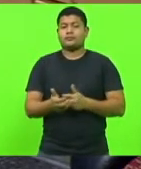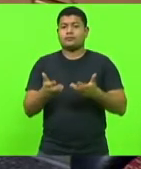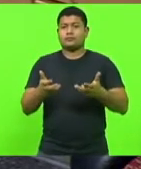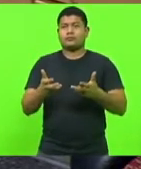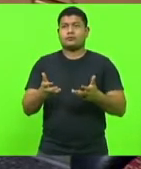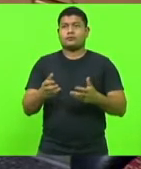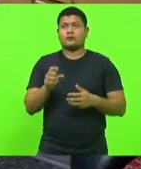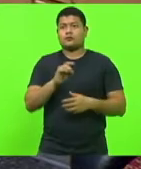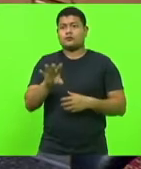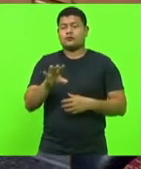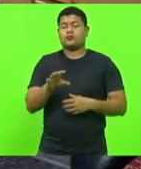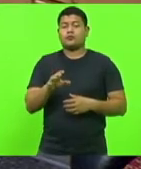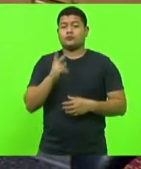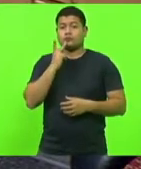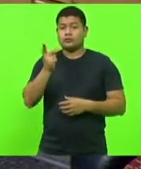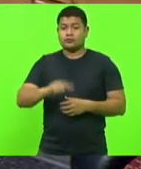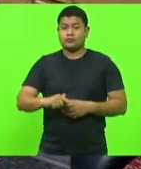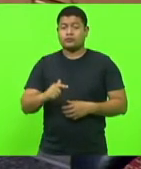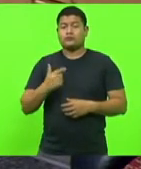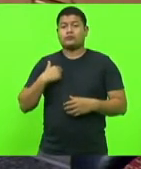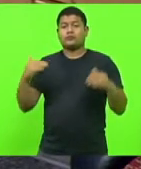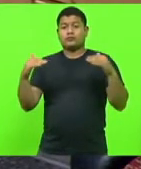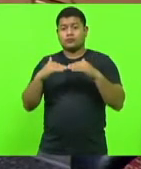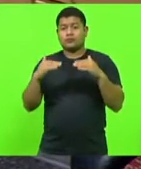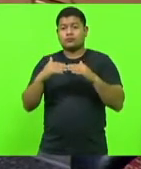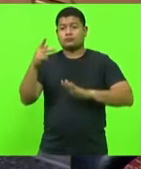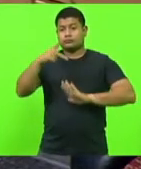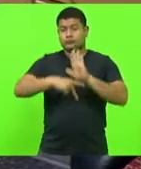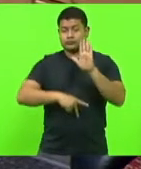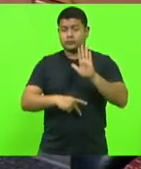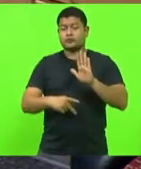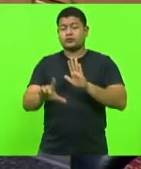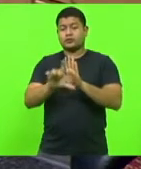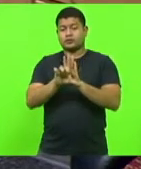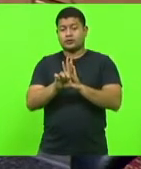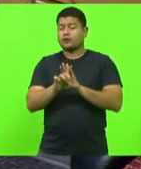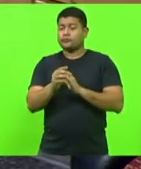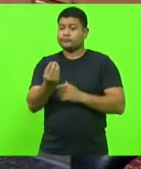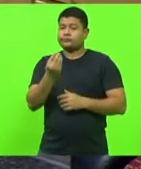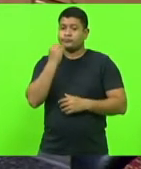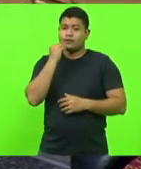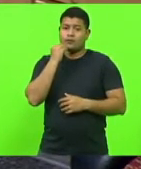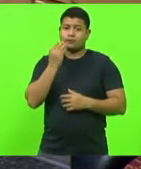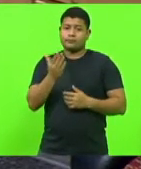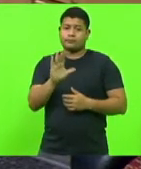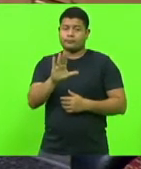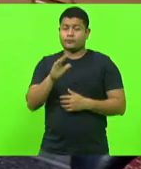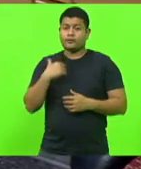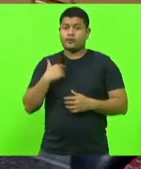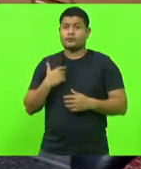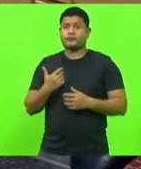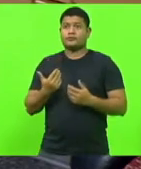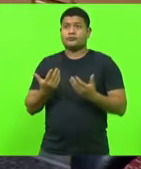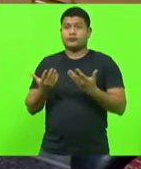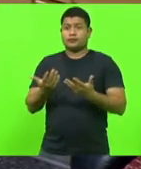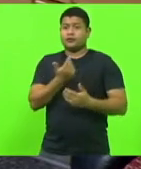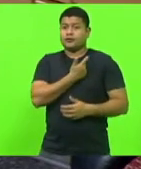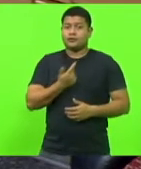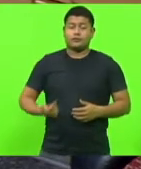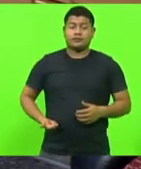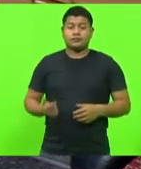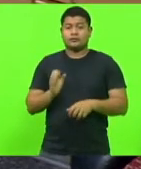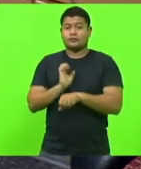aqui reiterar minha concordância com o projeto de lei, evidentemente, e naturalmente na ansiedade de que o Estado, por meio da